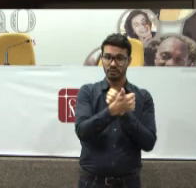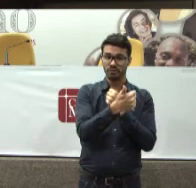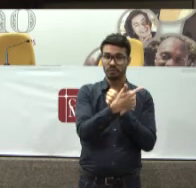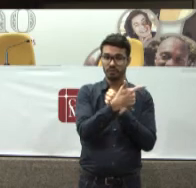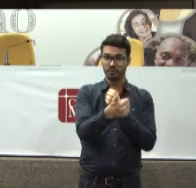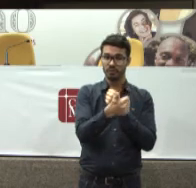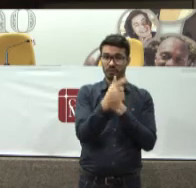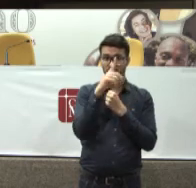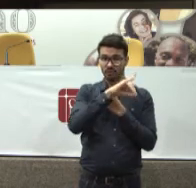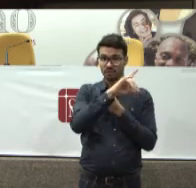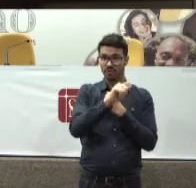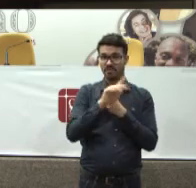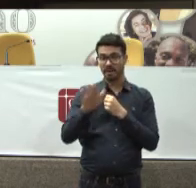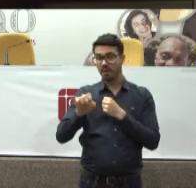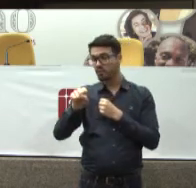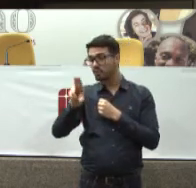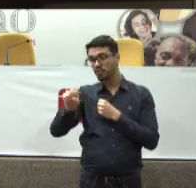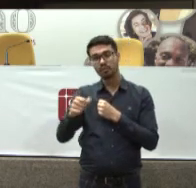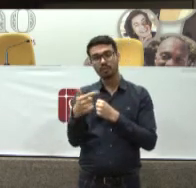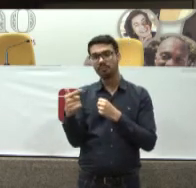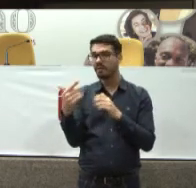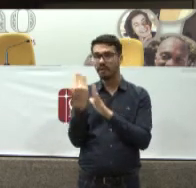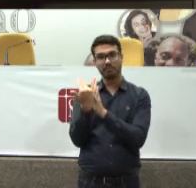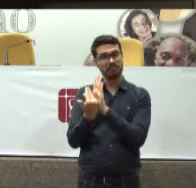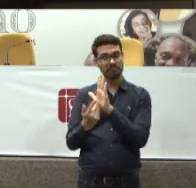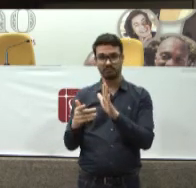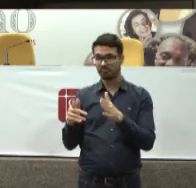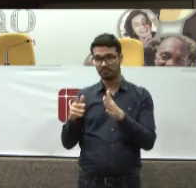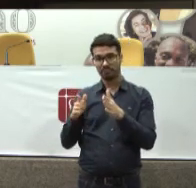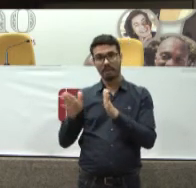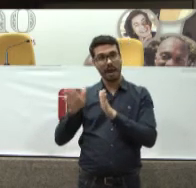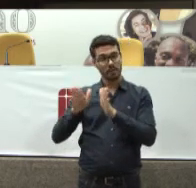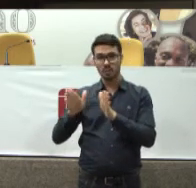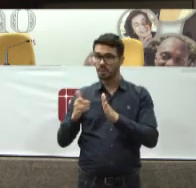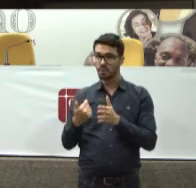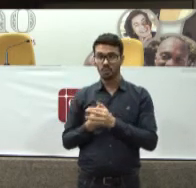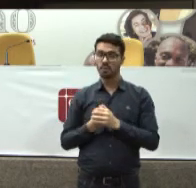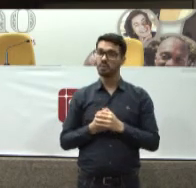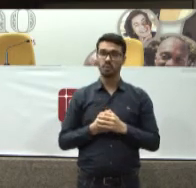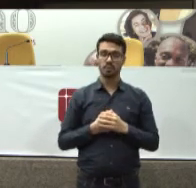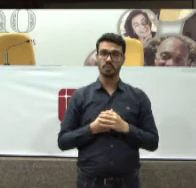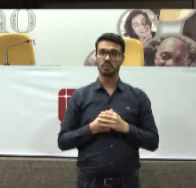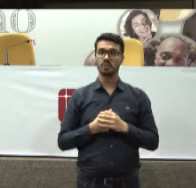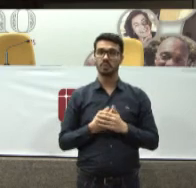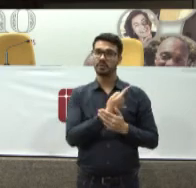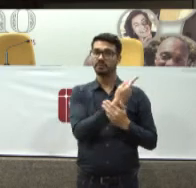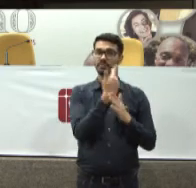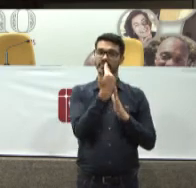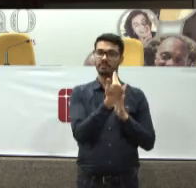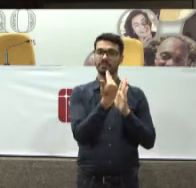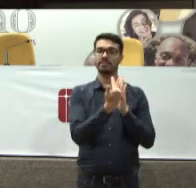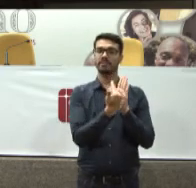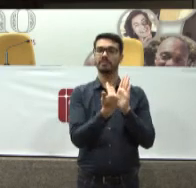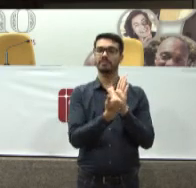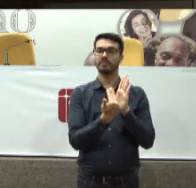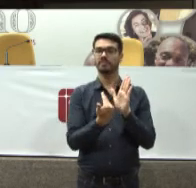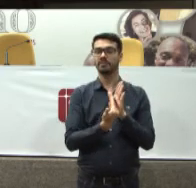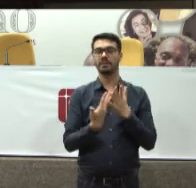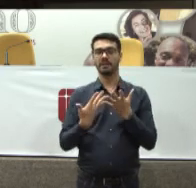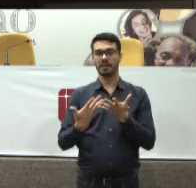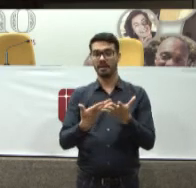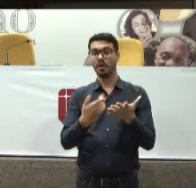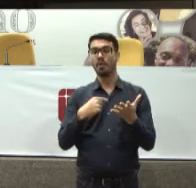Bom Essas aqui são Algumas faces Dessa dualidade E as consequências Estão aí A gente A